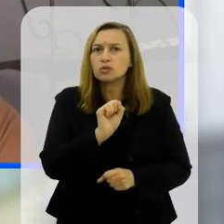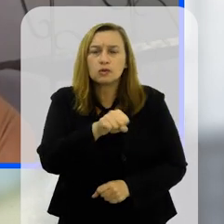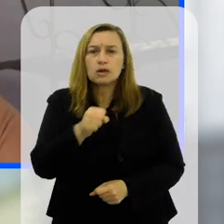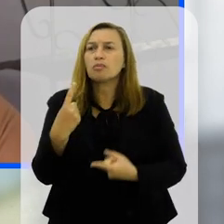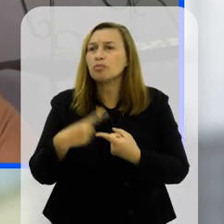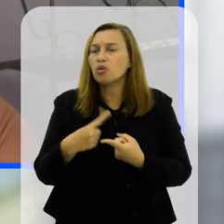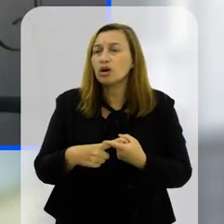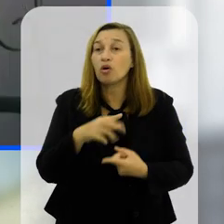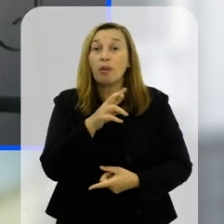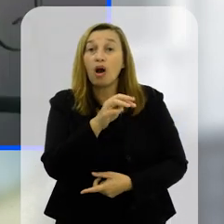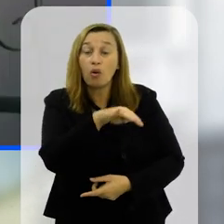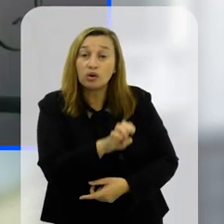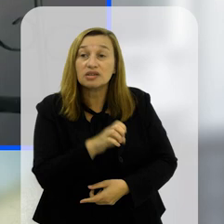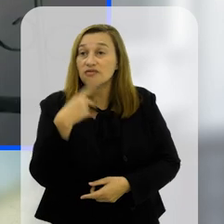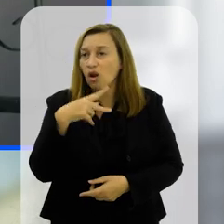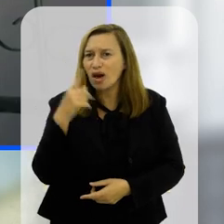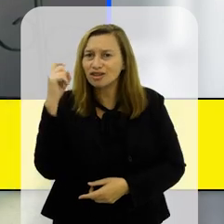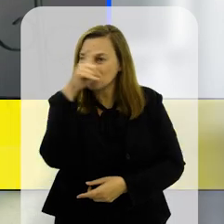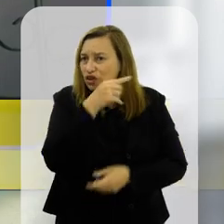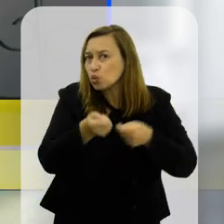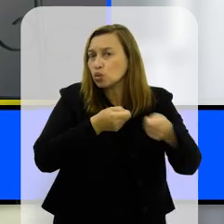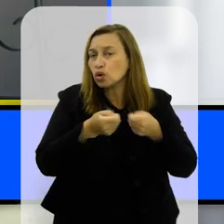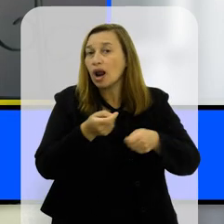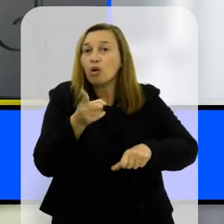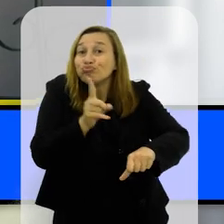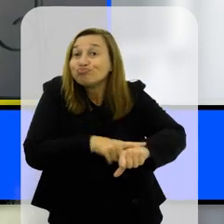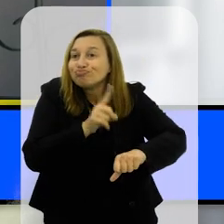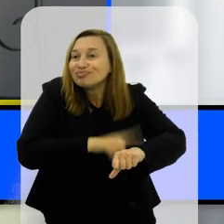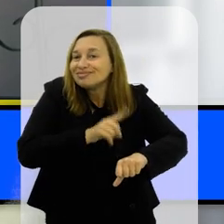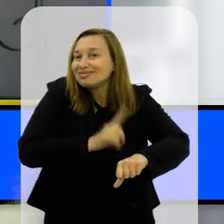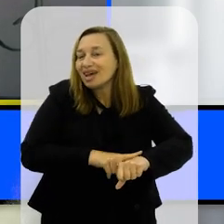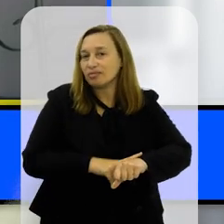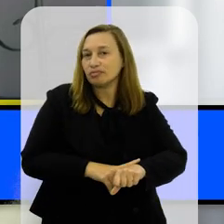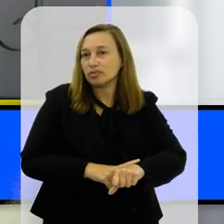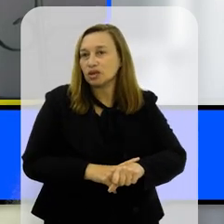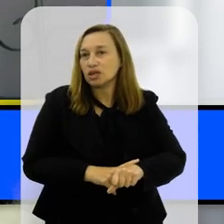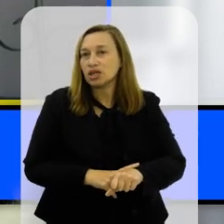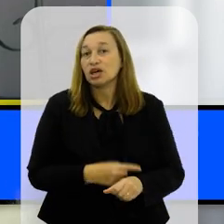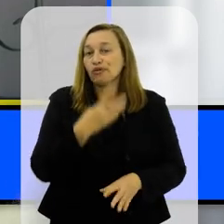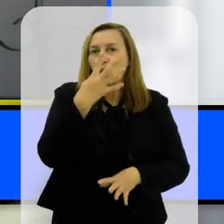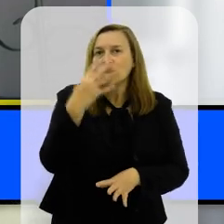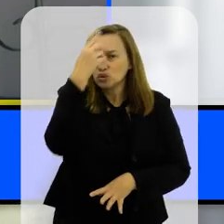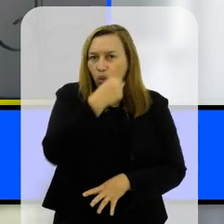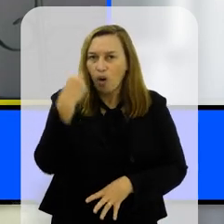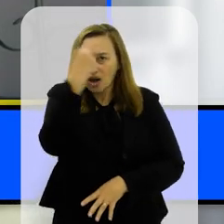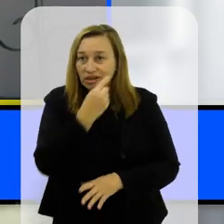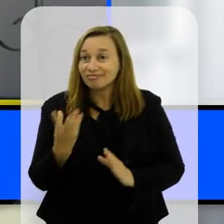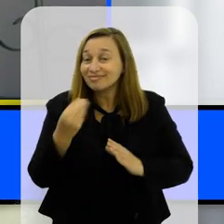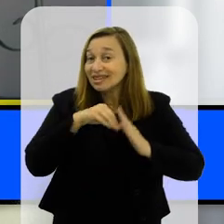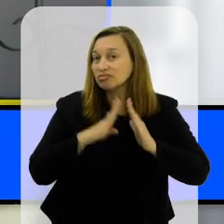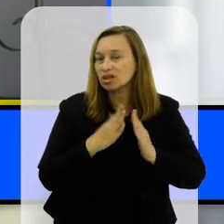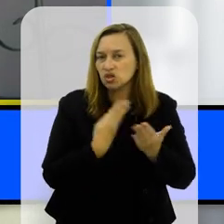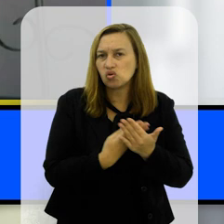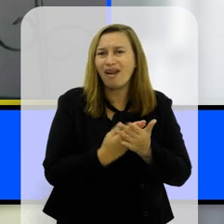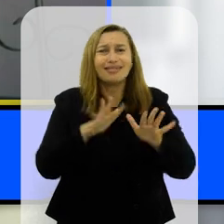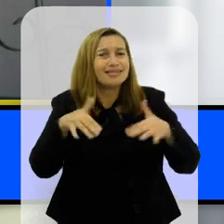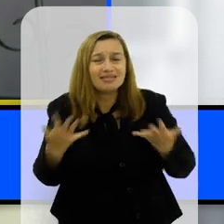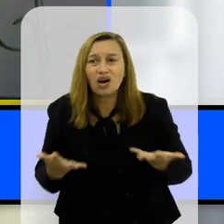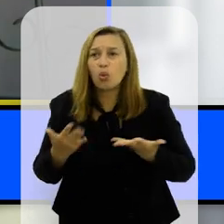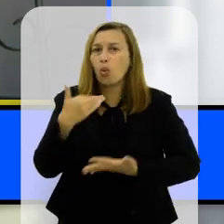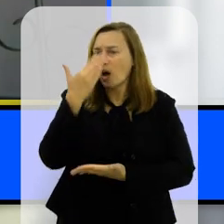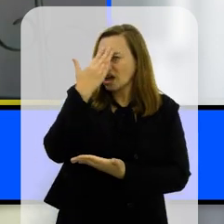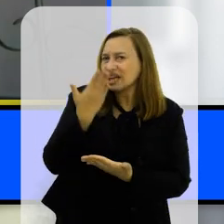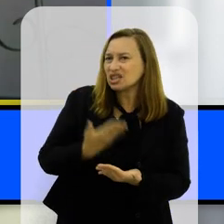porque, como a Rose disse é difícil você controlar o tempo então, o mínimo que eles ficam são quatro horas então,